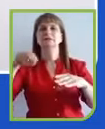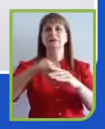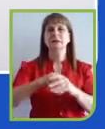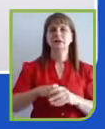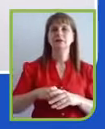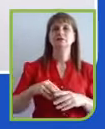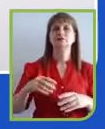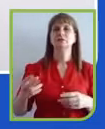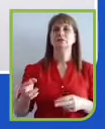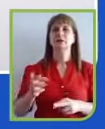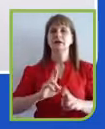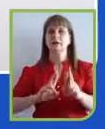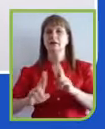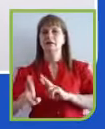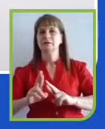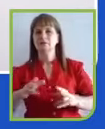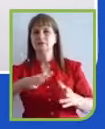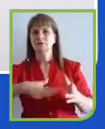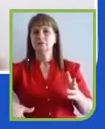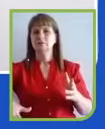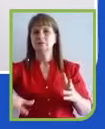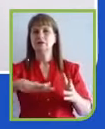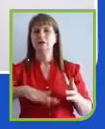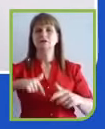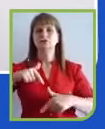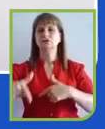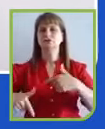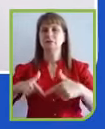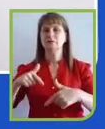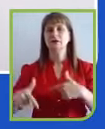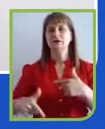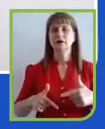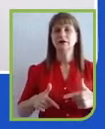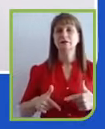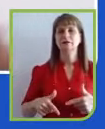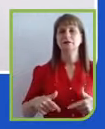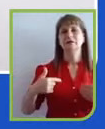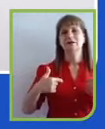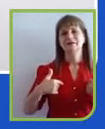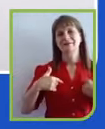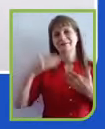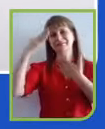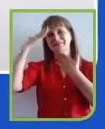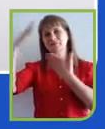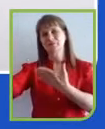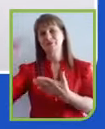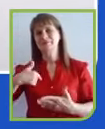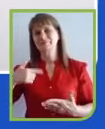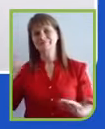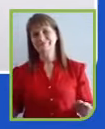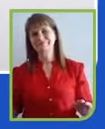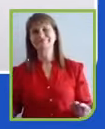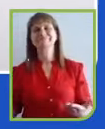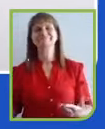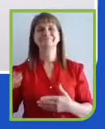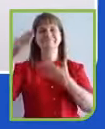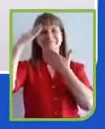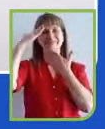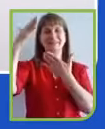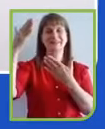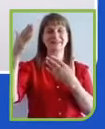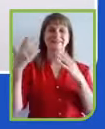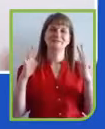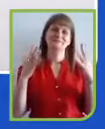trabalho, dentro da minha relação social que eu tenho. Agradecer a Silvana aí pela interpretação. que está super Silvana, eu queria, eu tinha esquecido